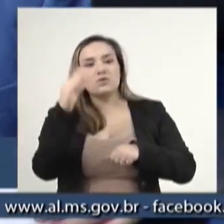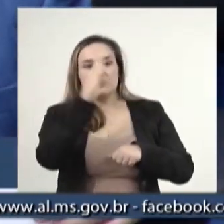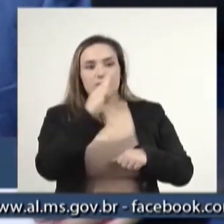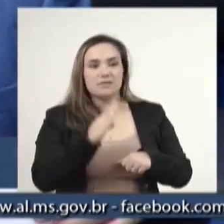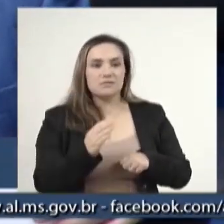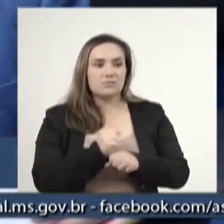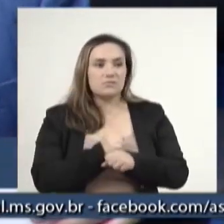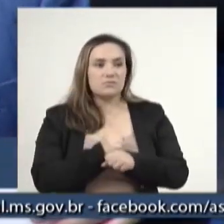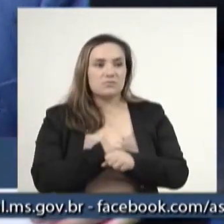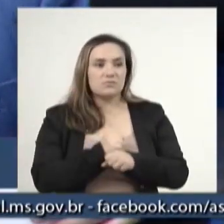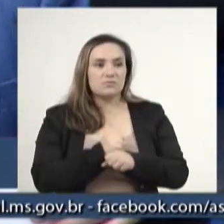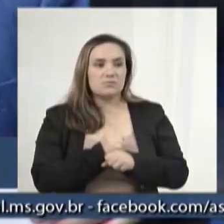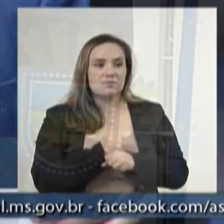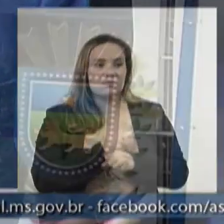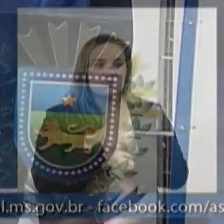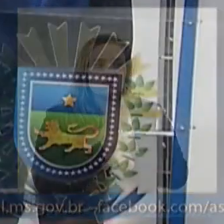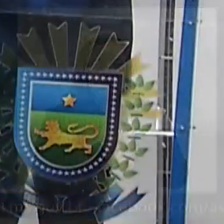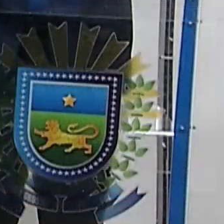novo em 2024.